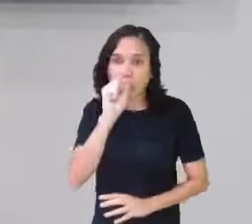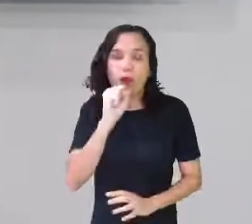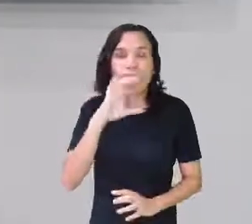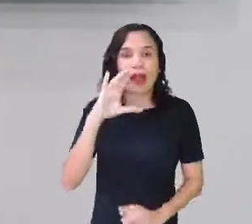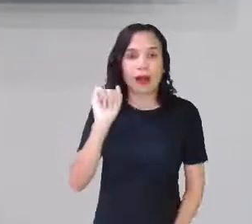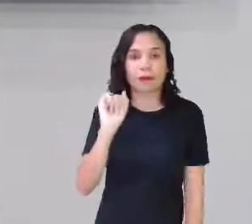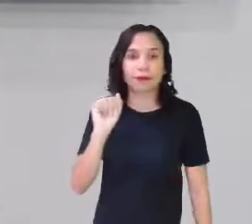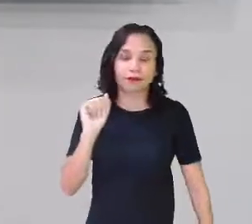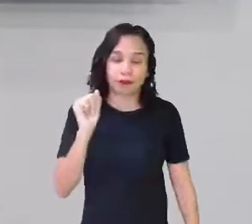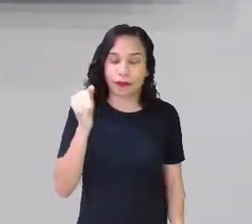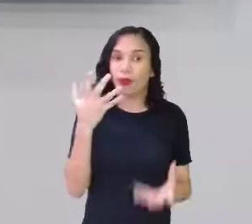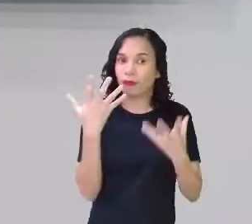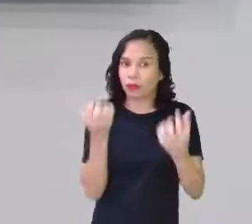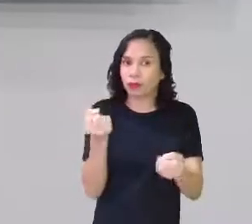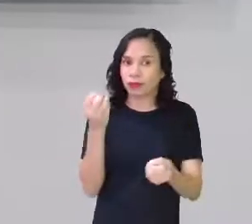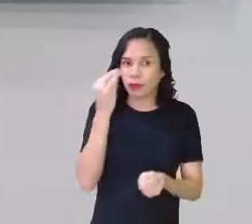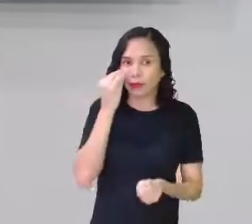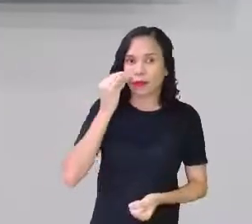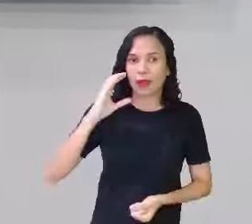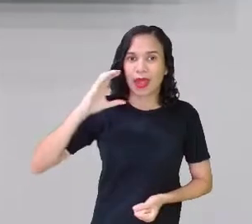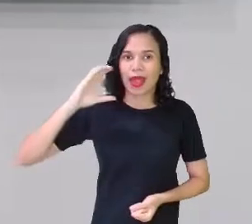sílaba cá. Vamos ver se funciona.